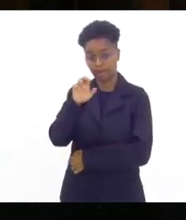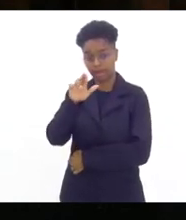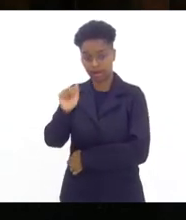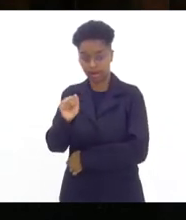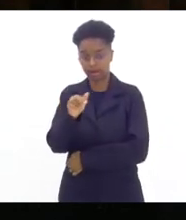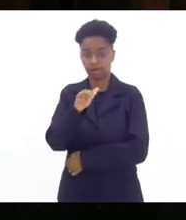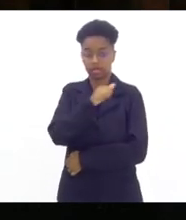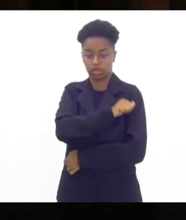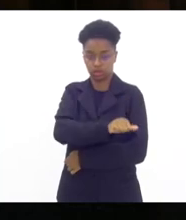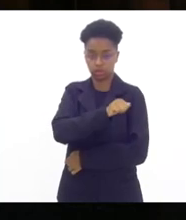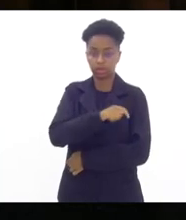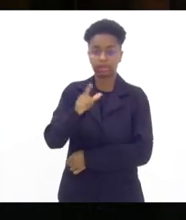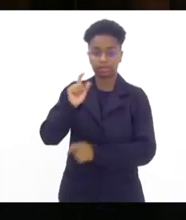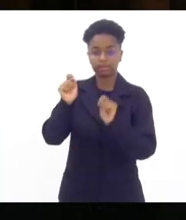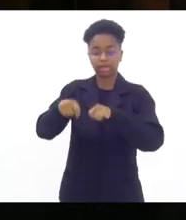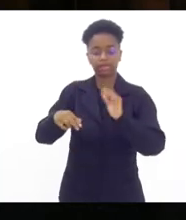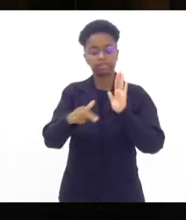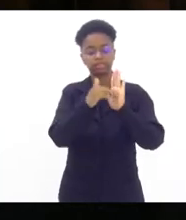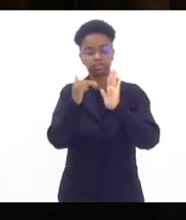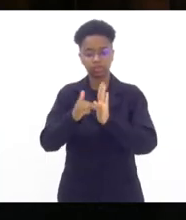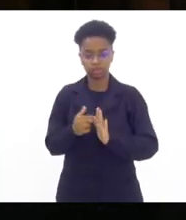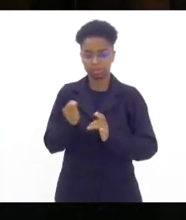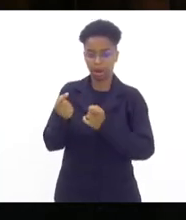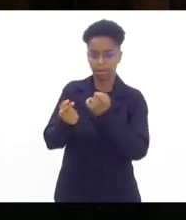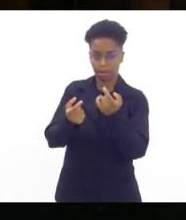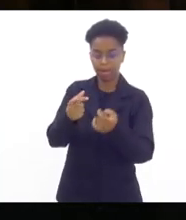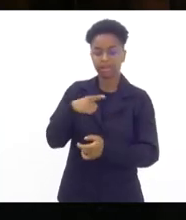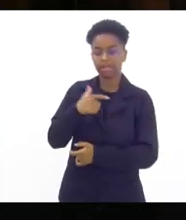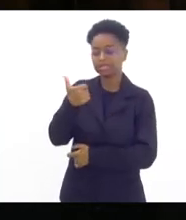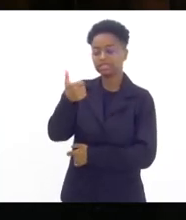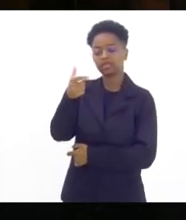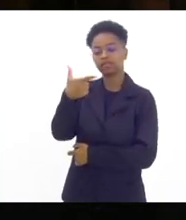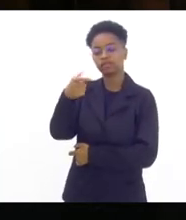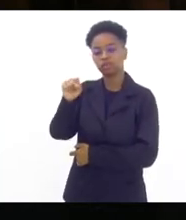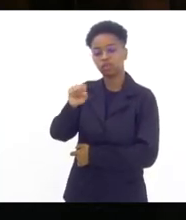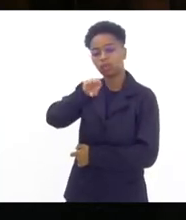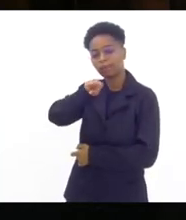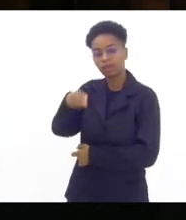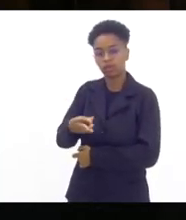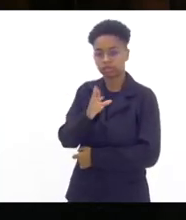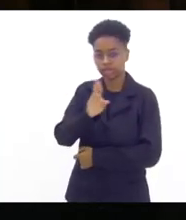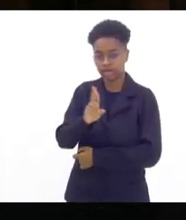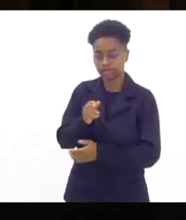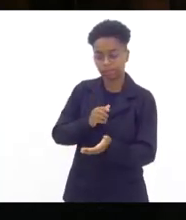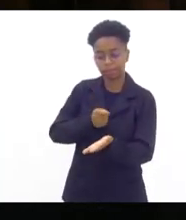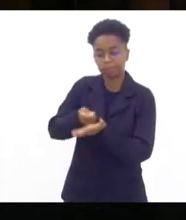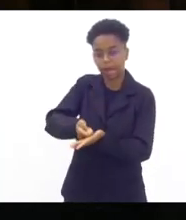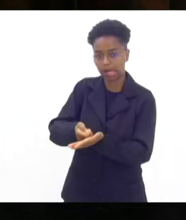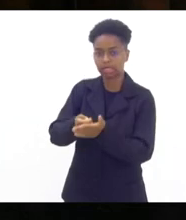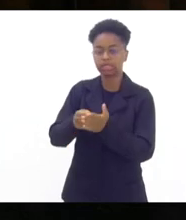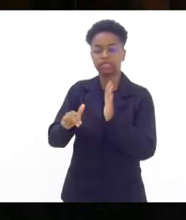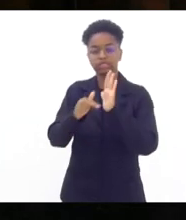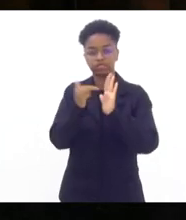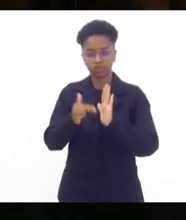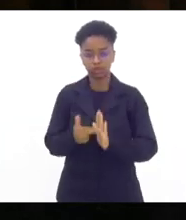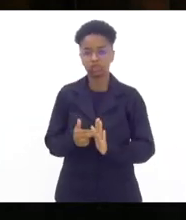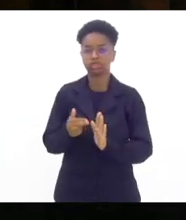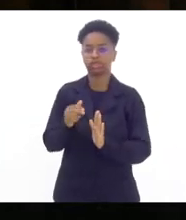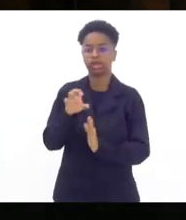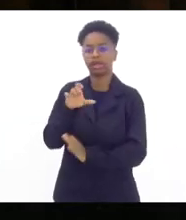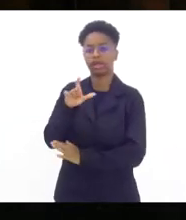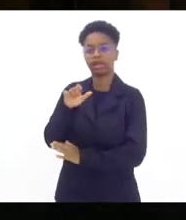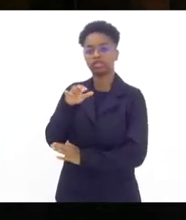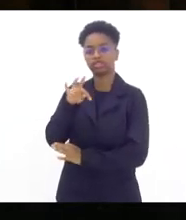são mais de 120 milhões de reais para pagamento de cirurgias eletivas onde cada município vai